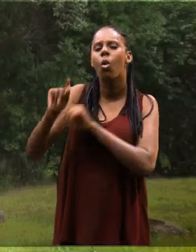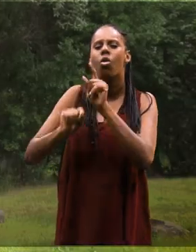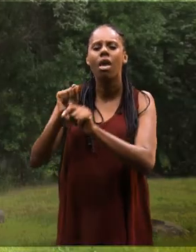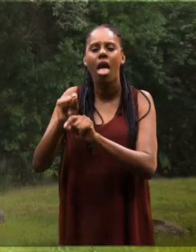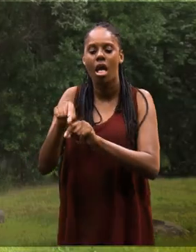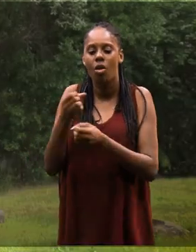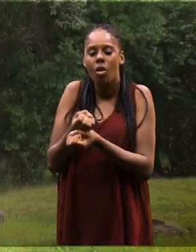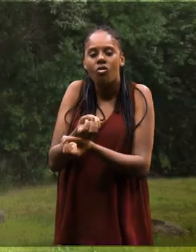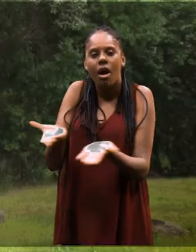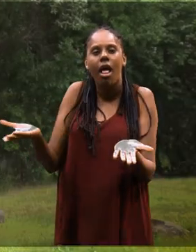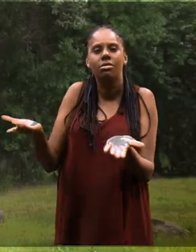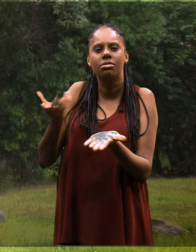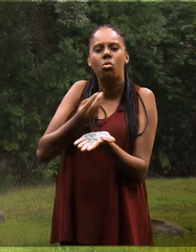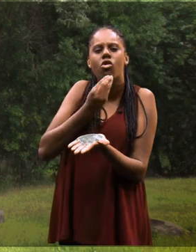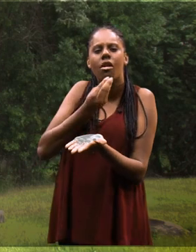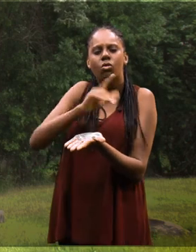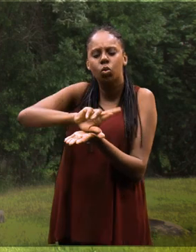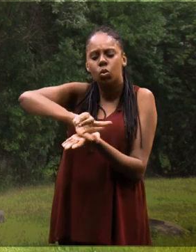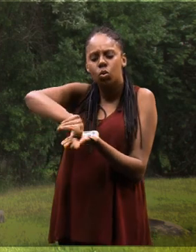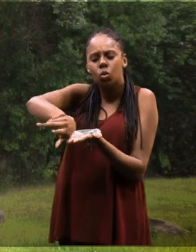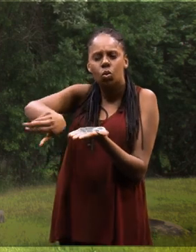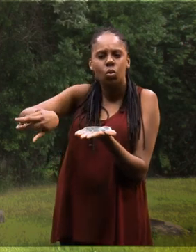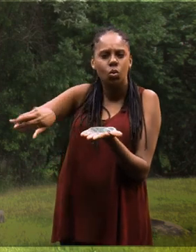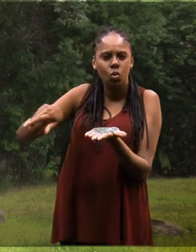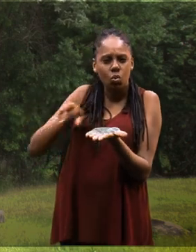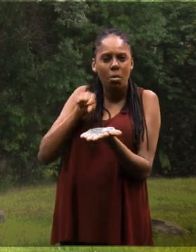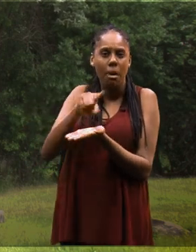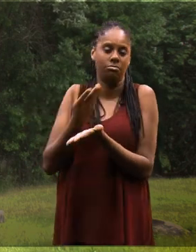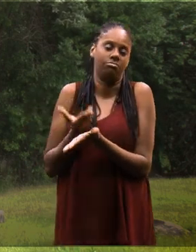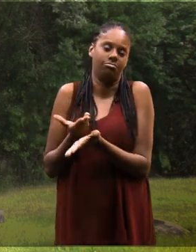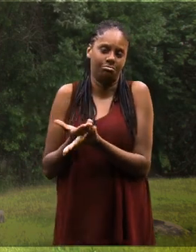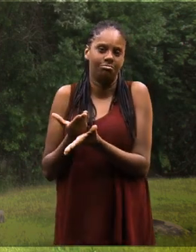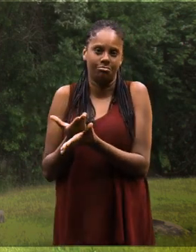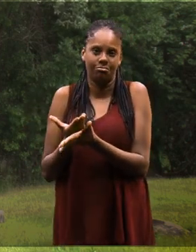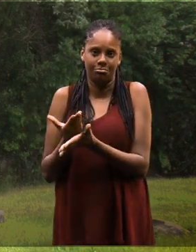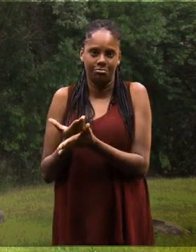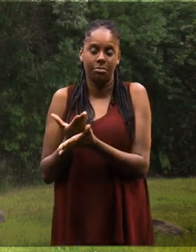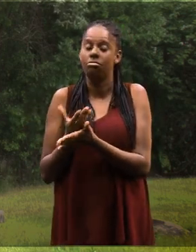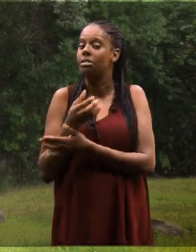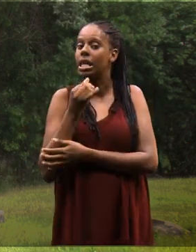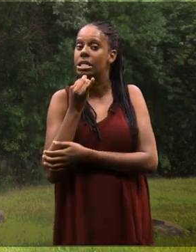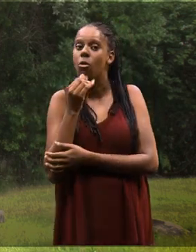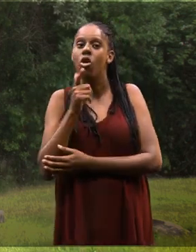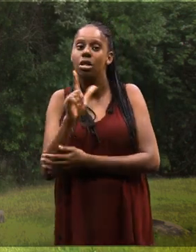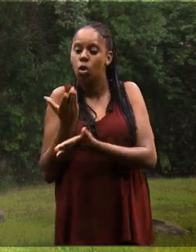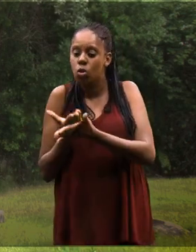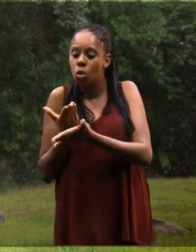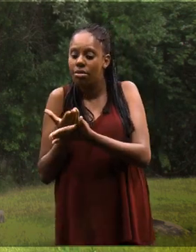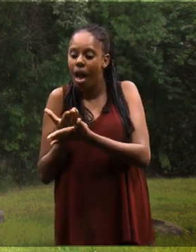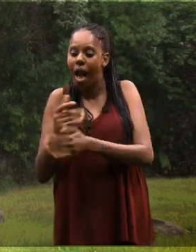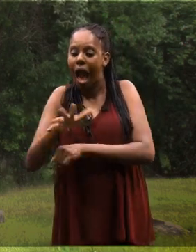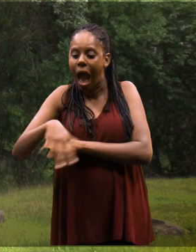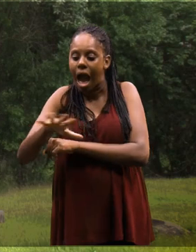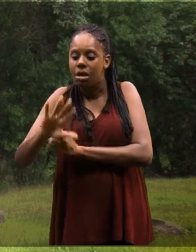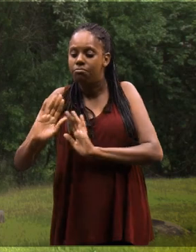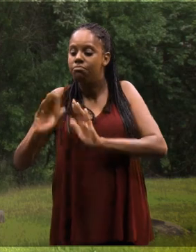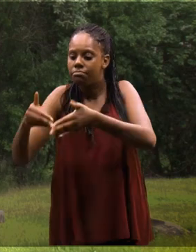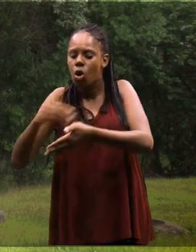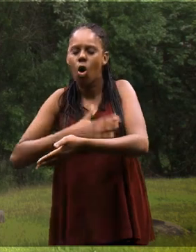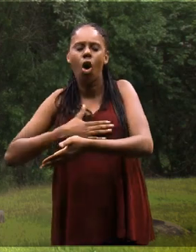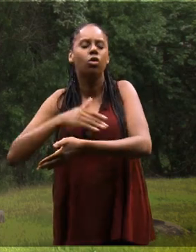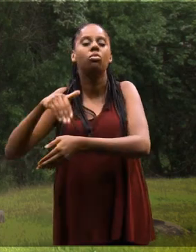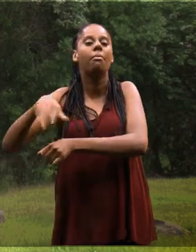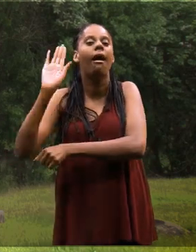no curso é que ele oferece um leque de oportunidades muito grande para você estudar. Então você consegue estudar áreas em